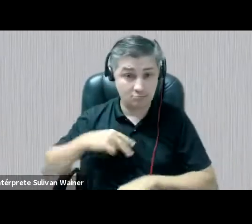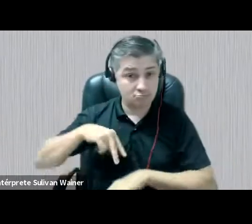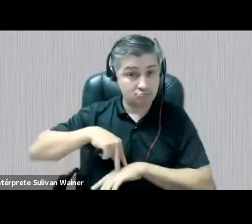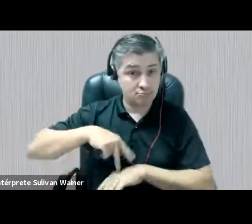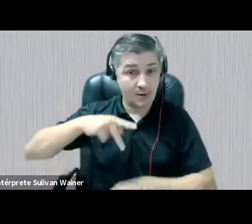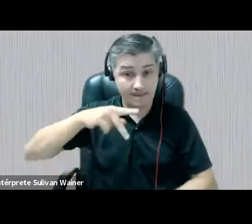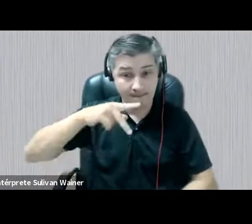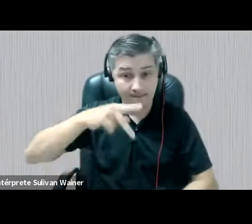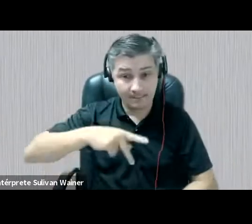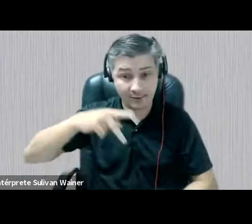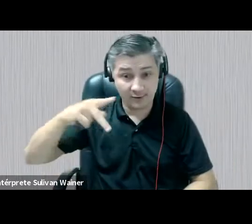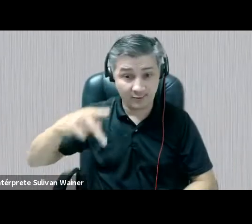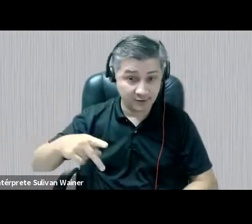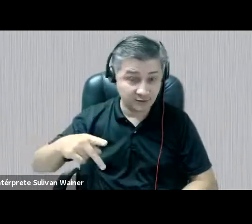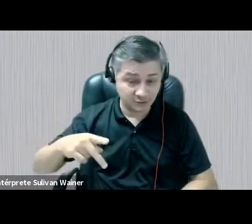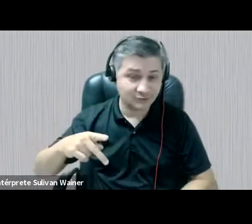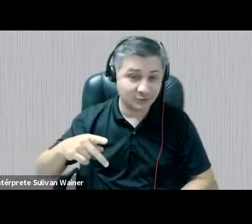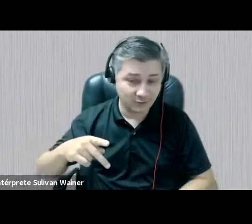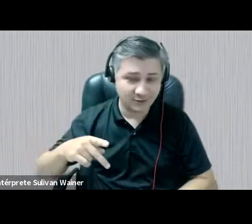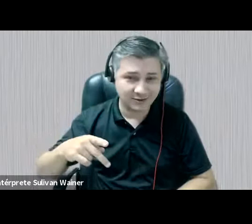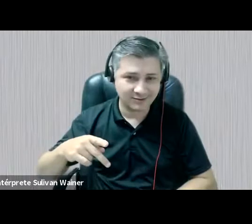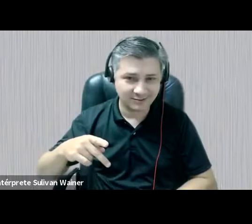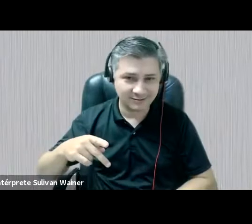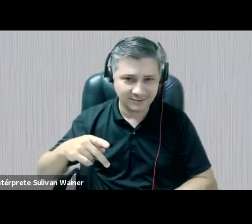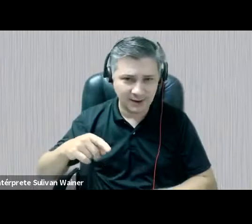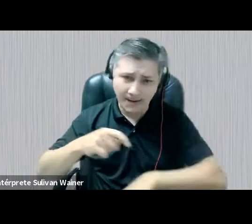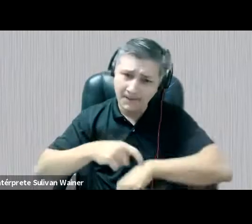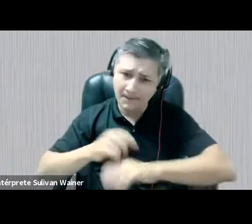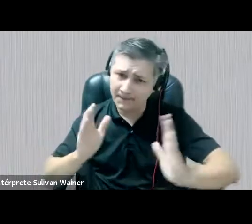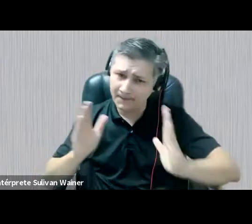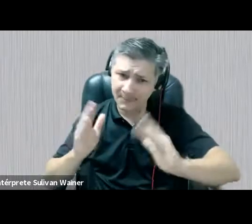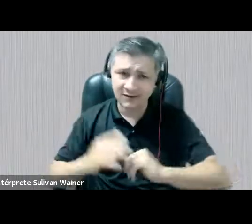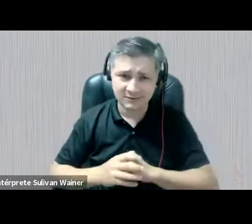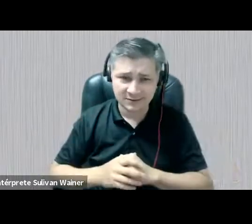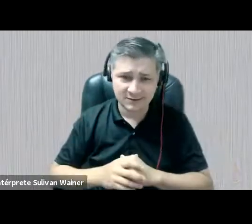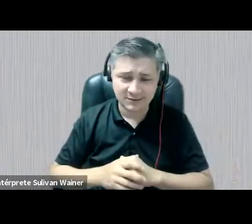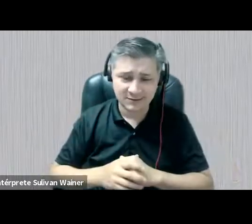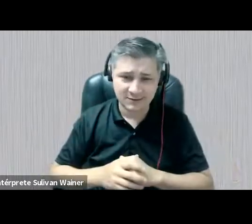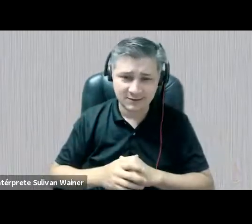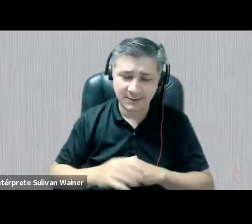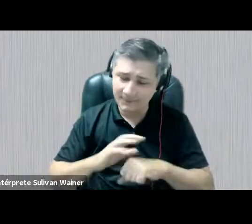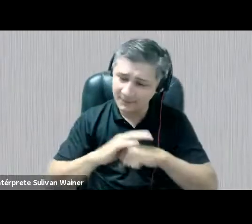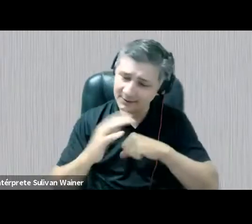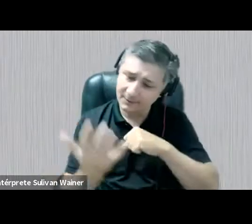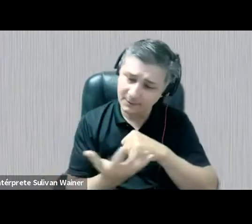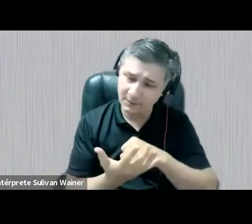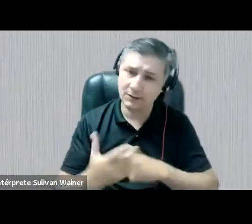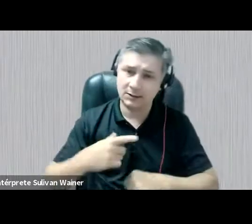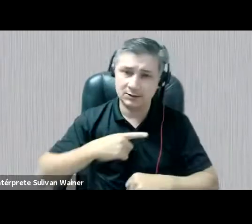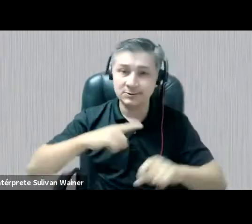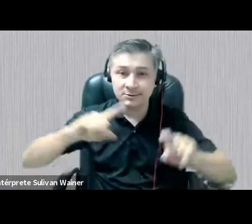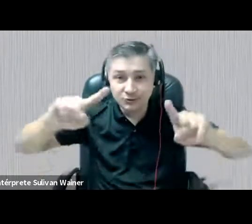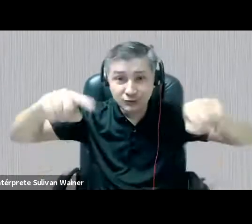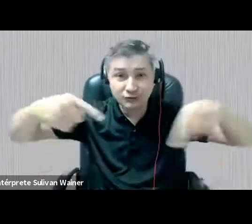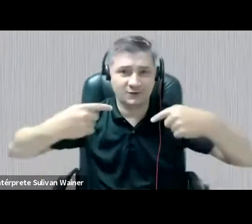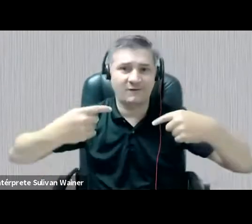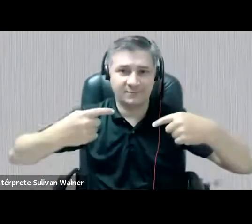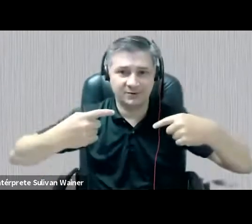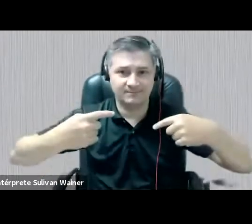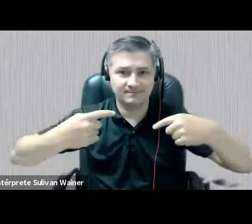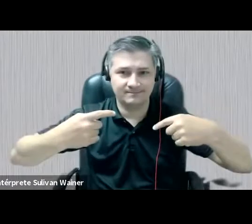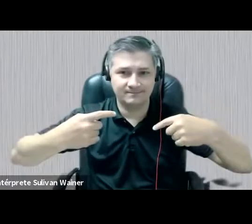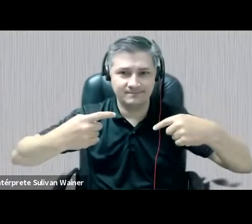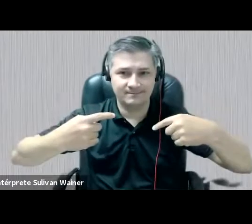pandêmico, porque a mesa tem essa intenção, então falando um pouco dos desafios nesse período, nesse diálogo com as